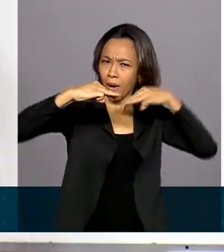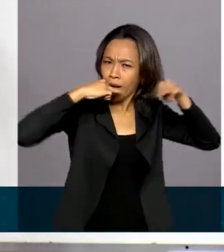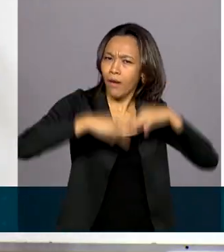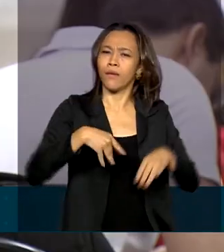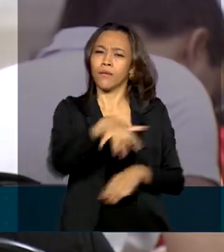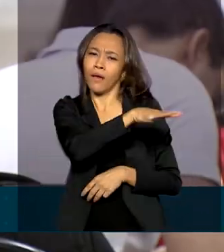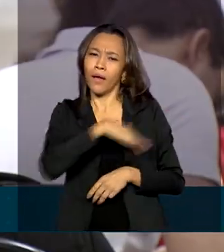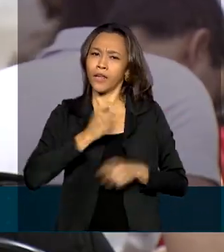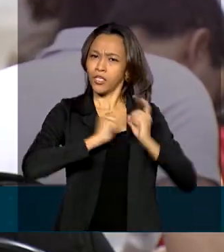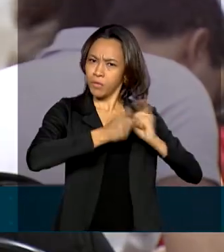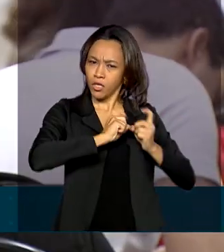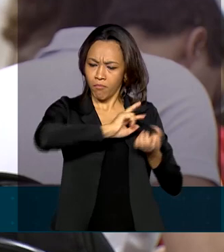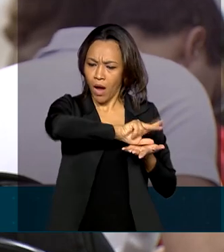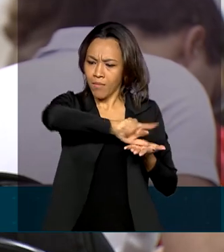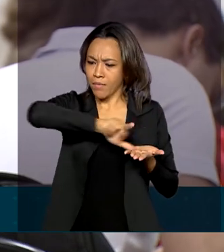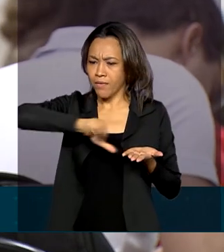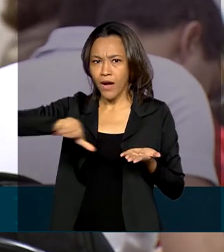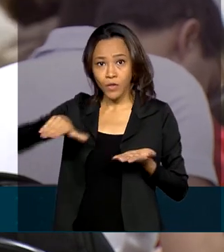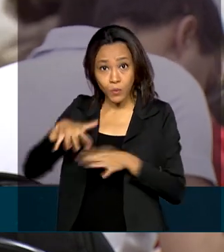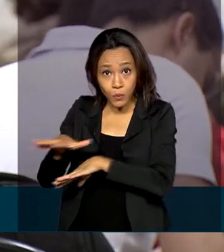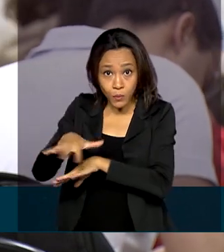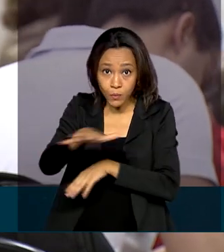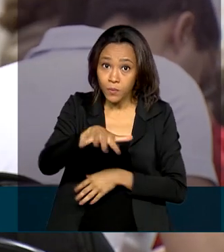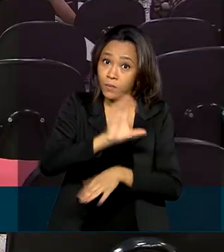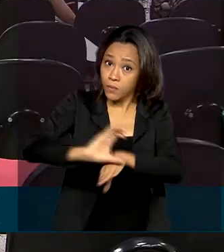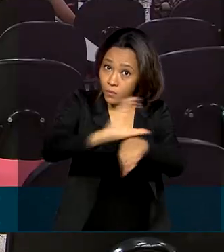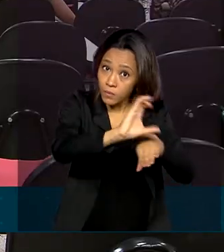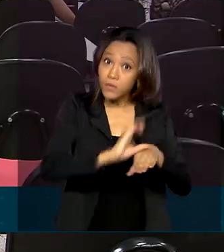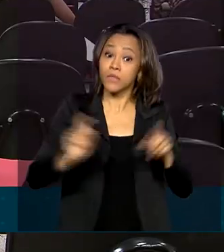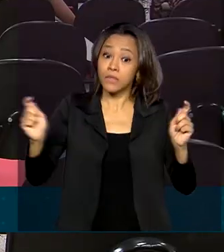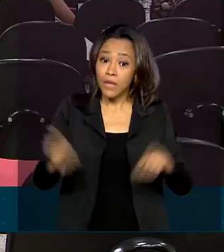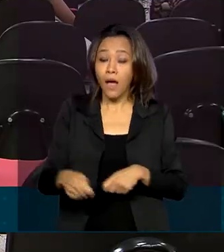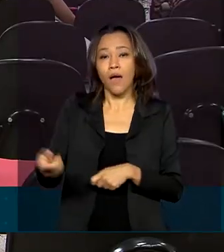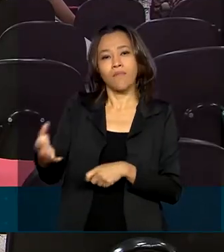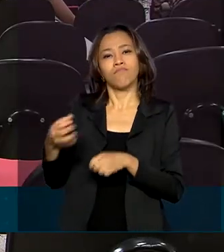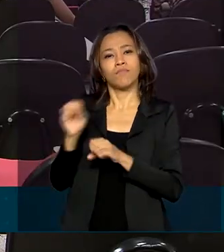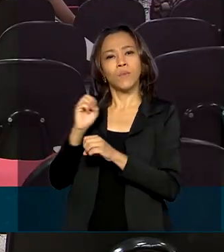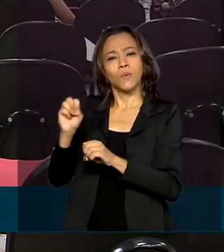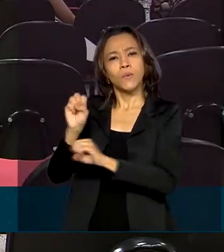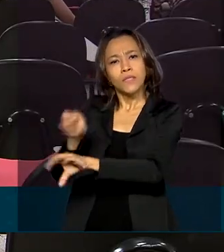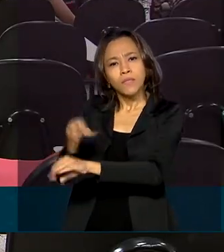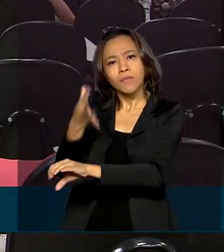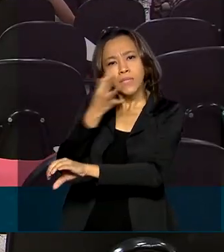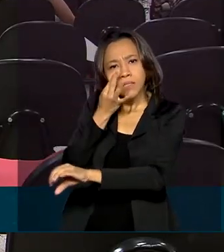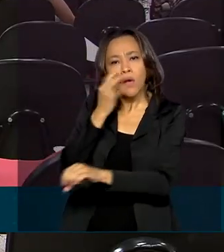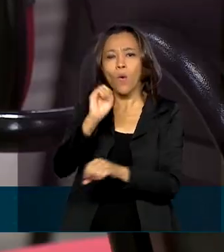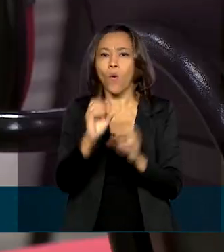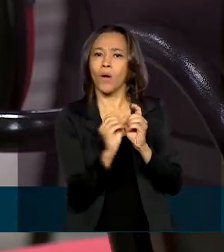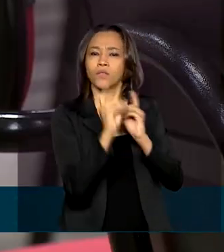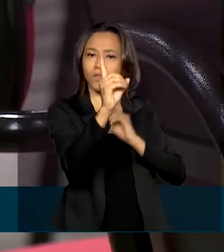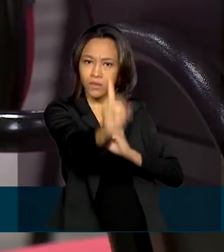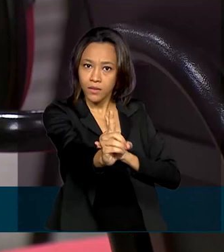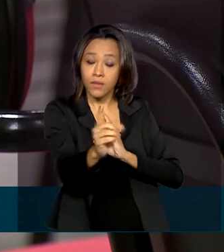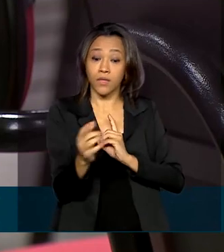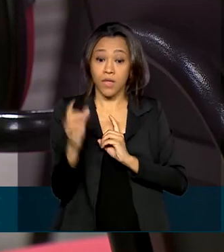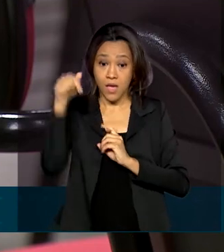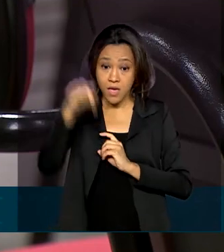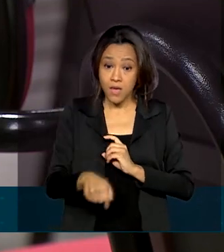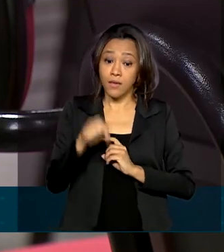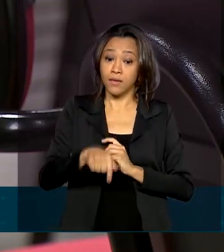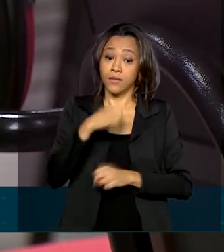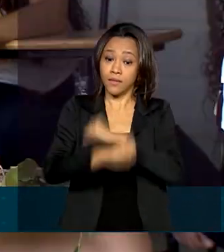outros cursos que poderão ser feitos presencialmente ou à distância. Só neste ano foram autorizados